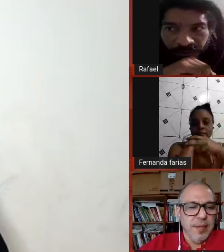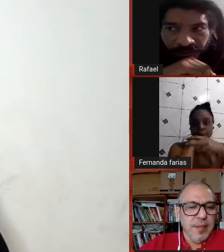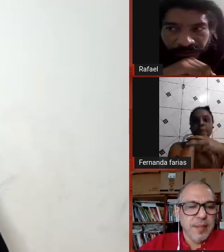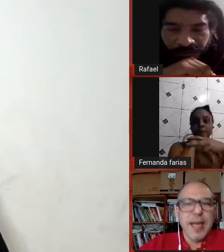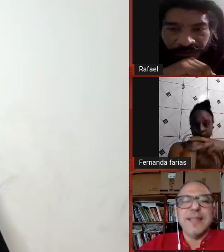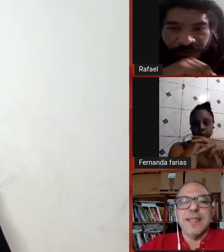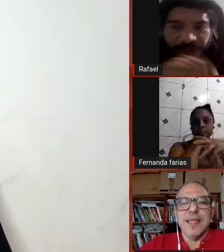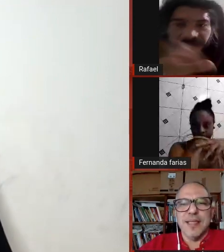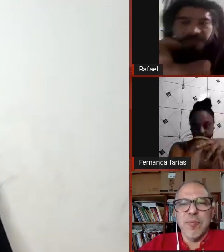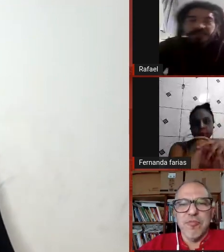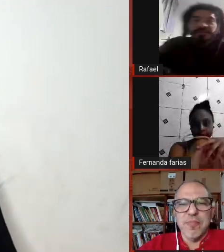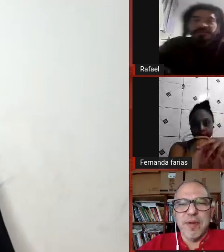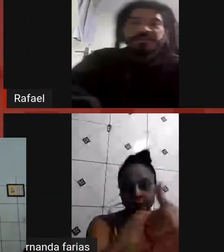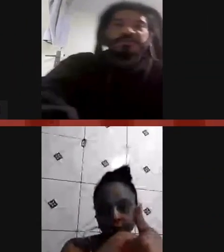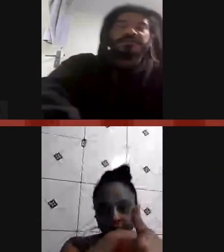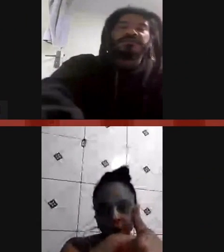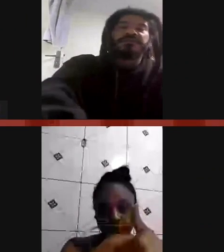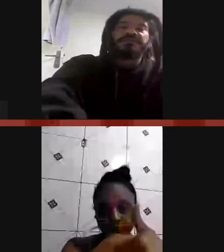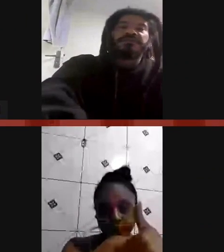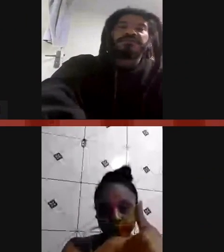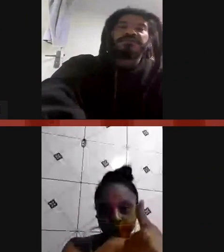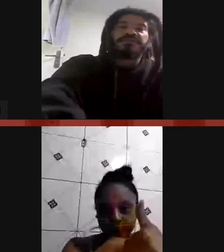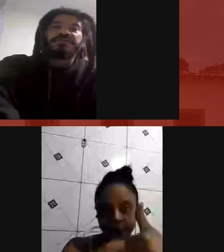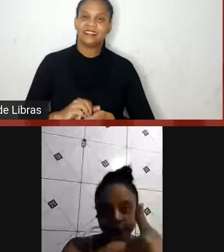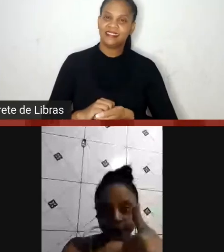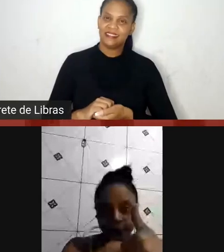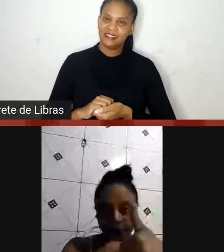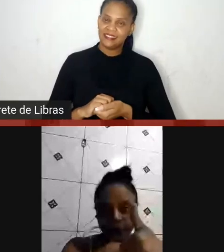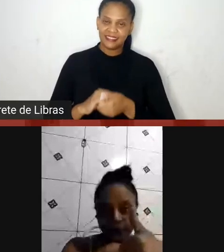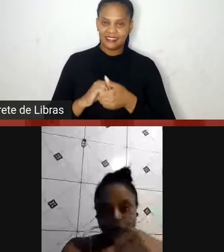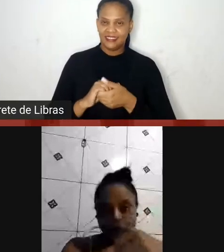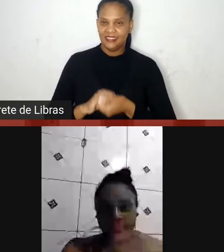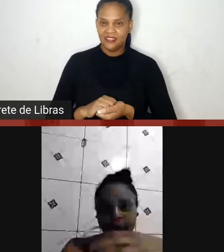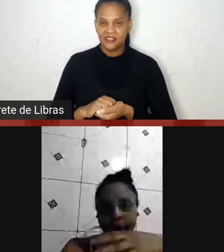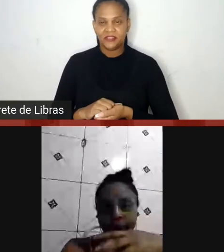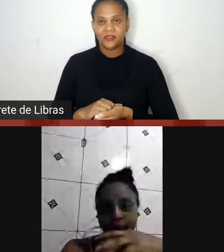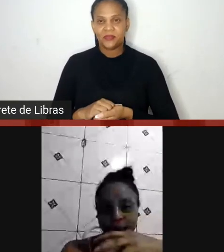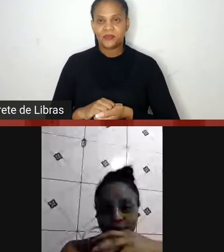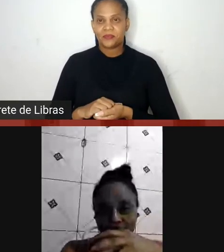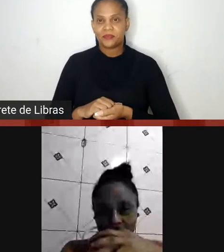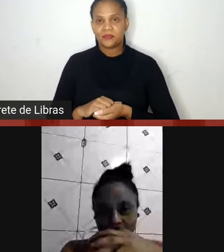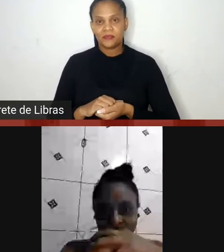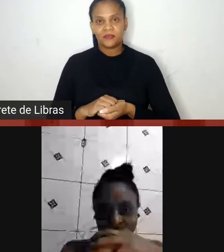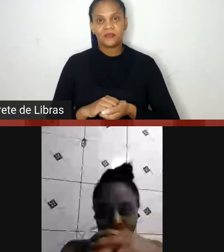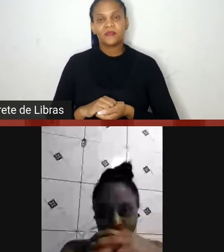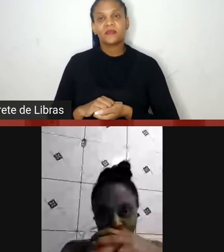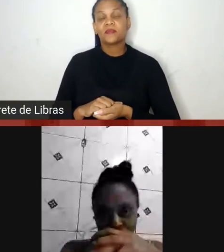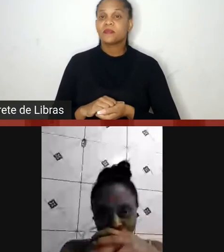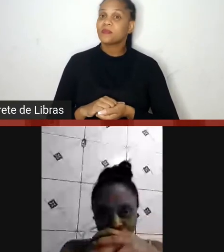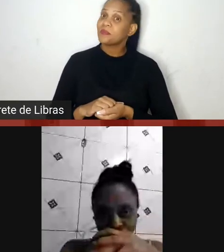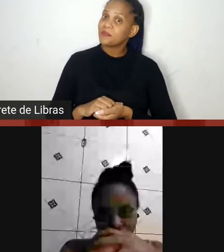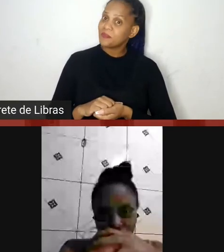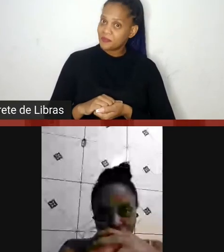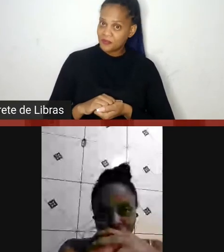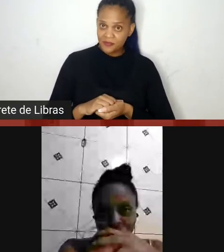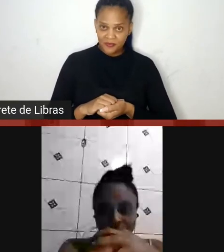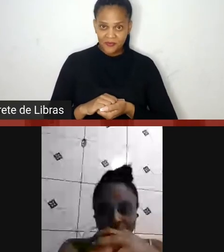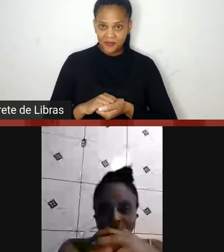Alô? Ah, estamos ouvindo perfeitamente, agora estamos te vendo. Voltou ouvindo, pode Aí, eu não confio para vocês.